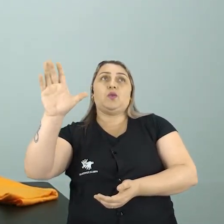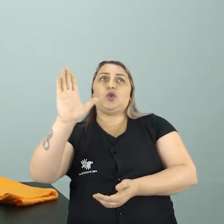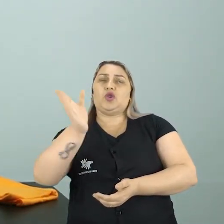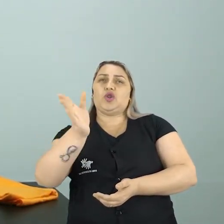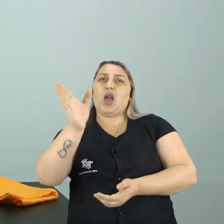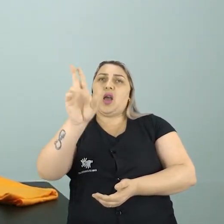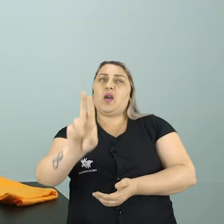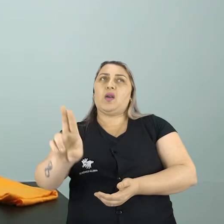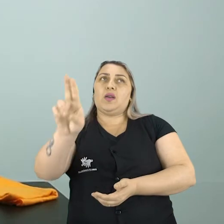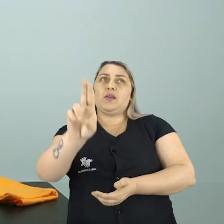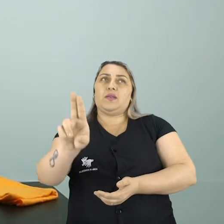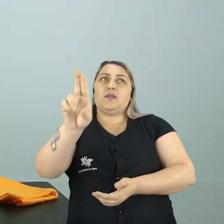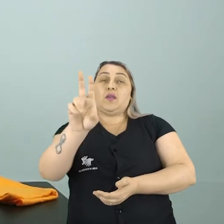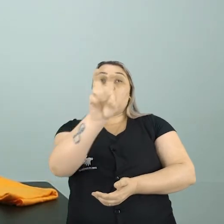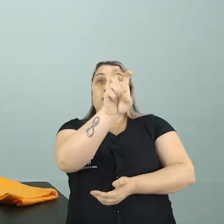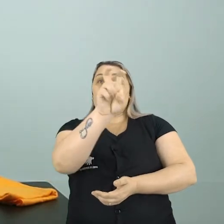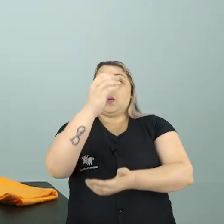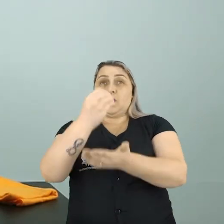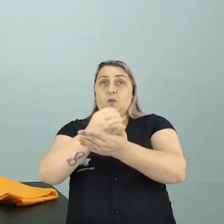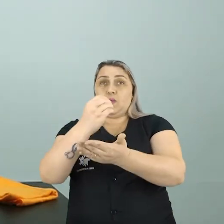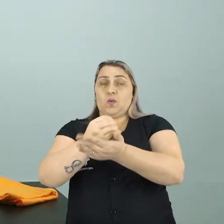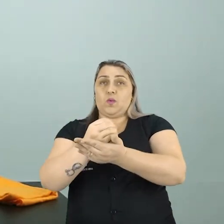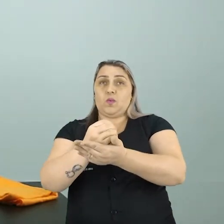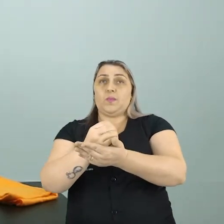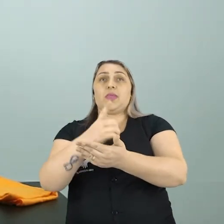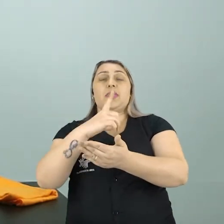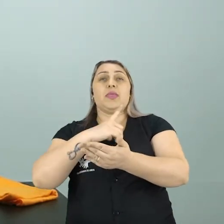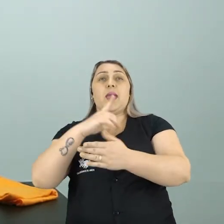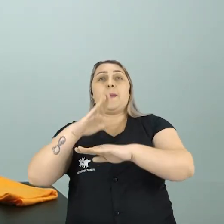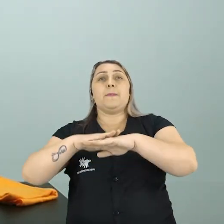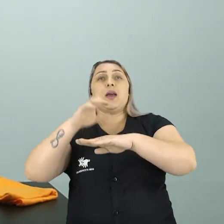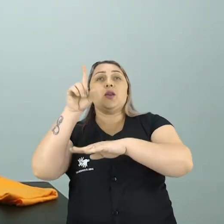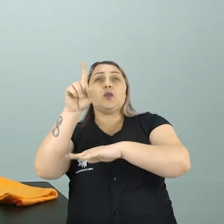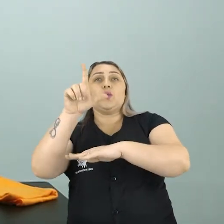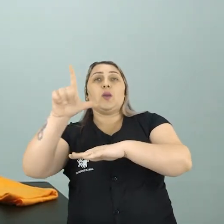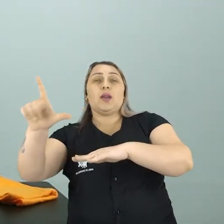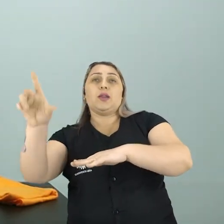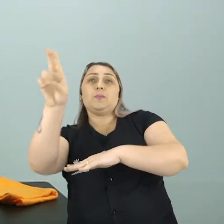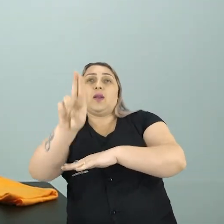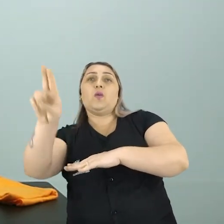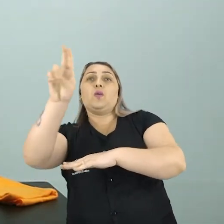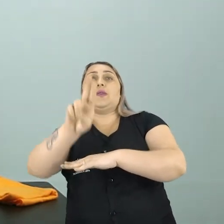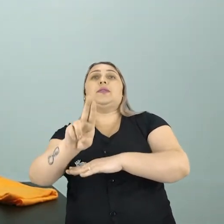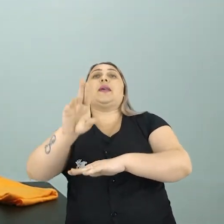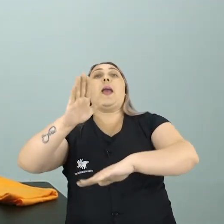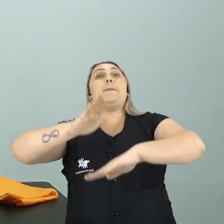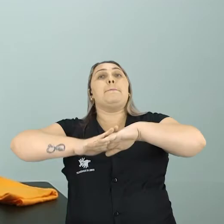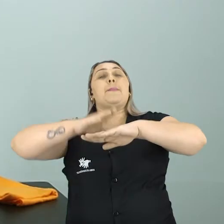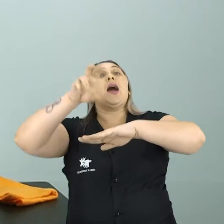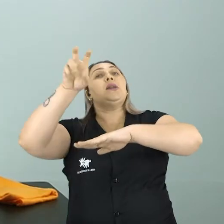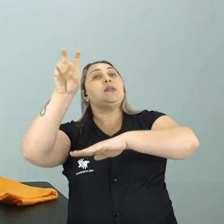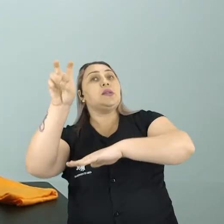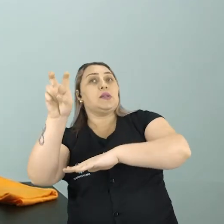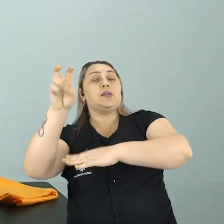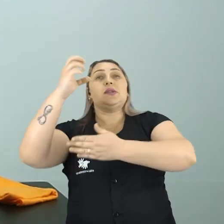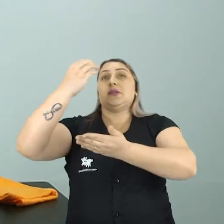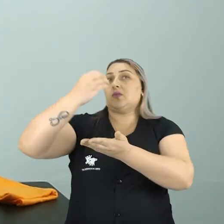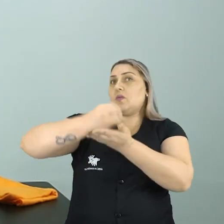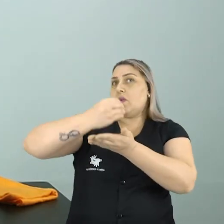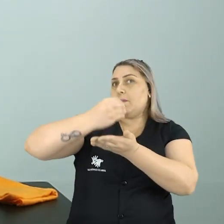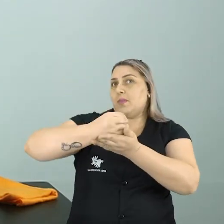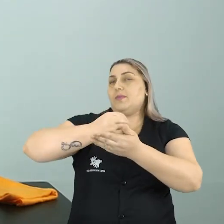eu já utilizei em 5 copinhos E eu tenho mais 1 litro para utilizar Certamente eu vou usar mais